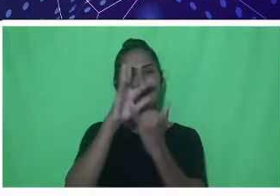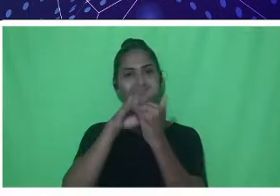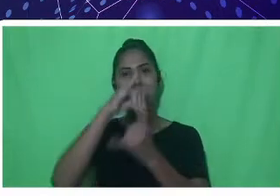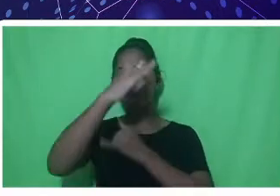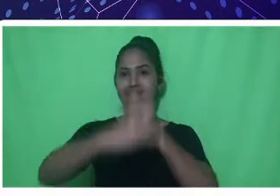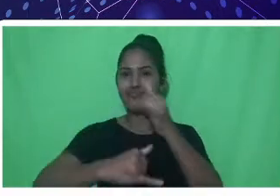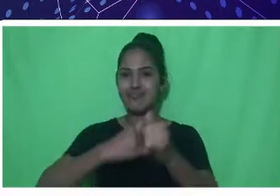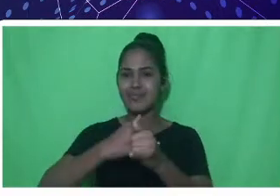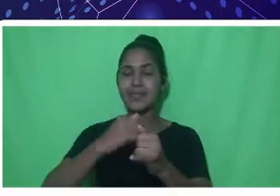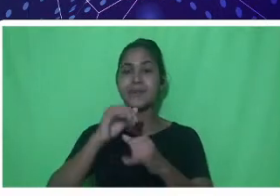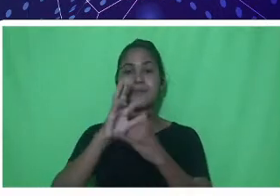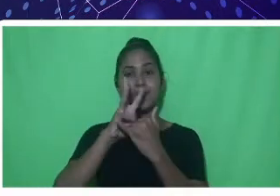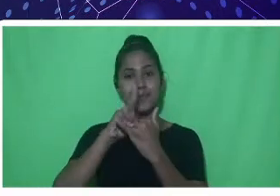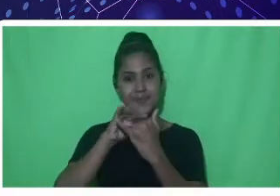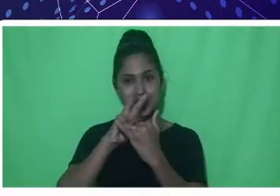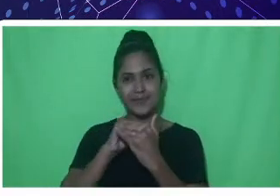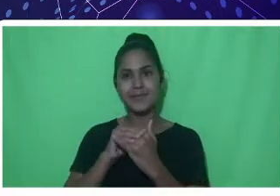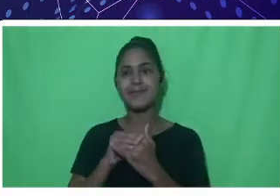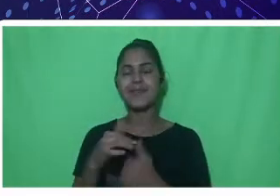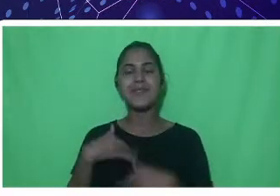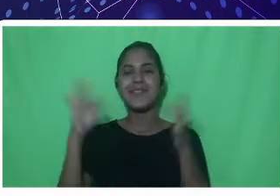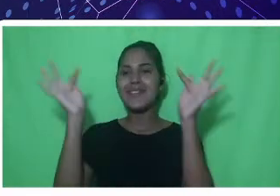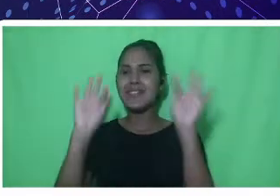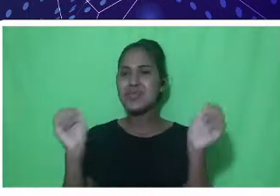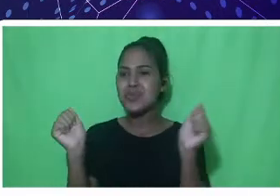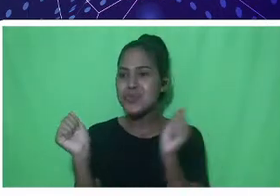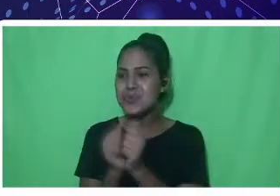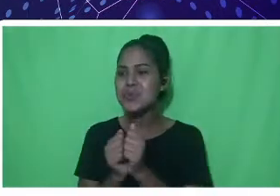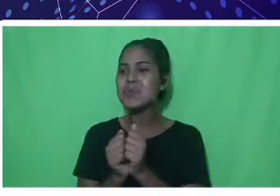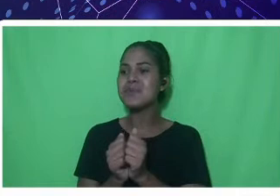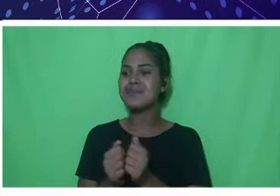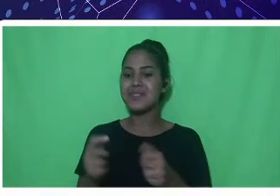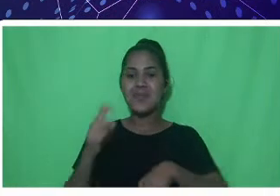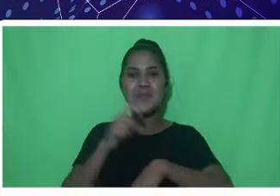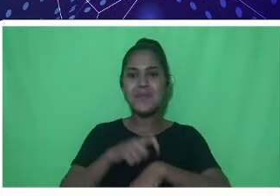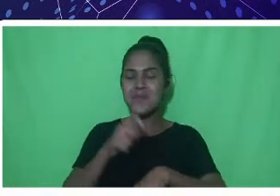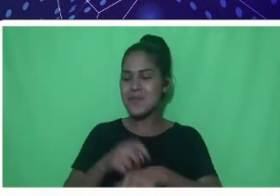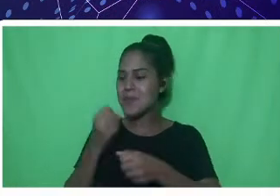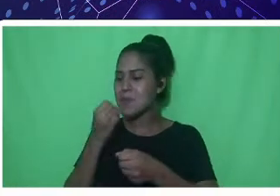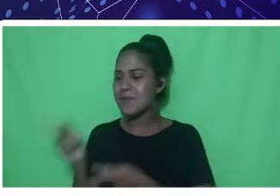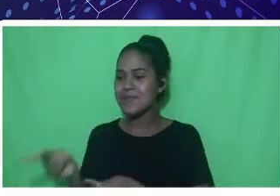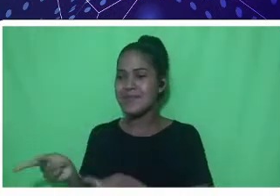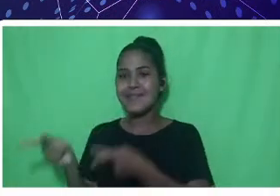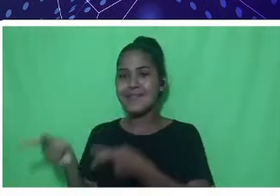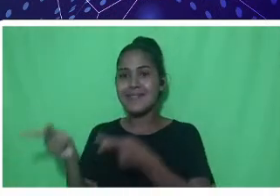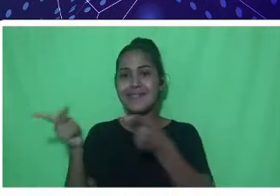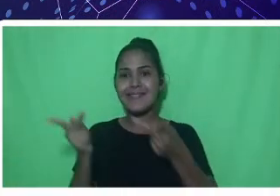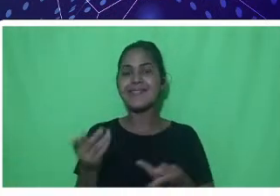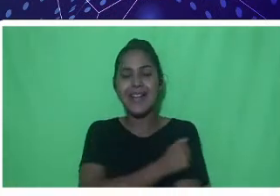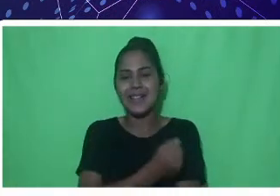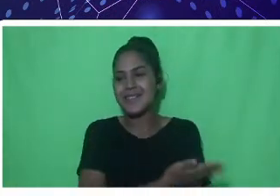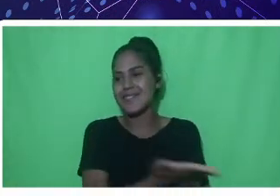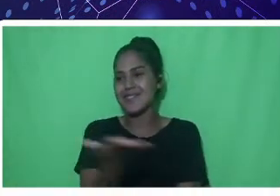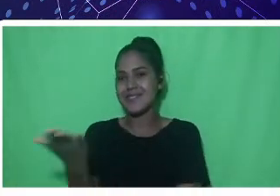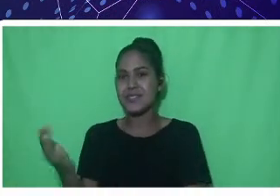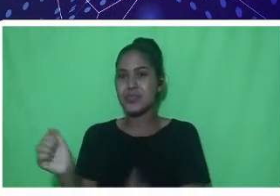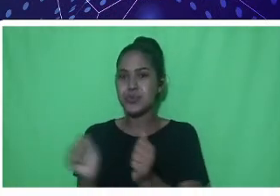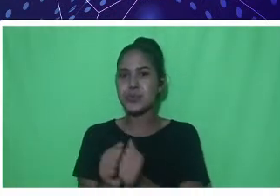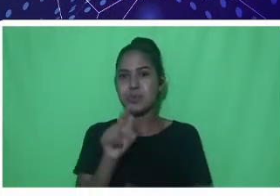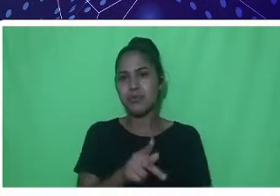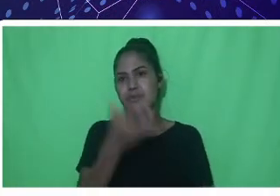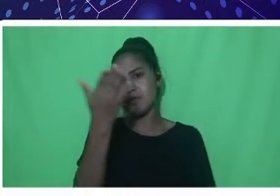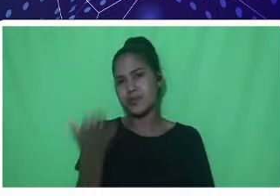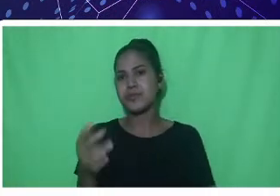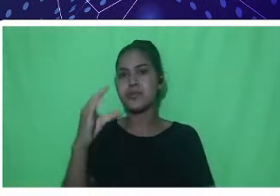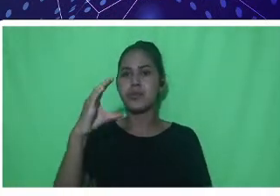realizar o acolhimento junto com os nossos colegas do campus, assim como o professor Marcondes, o professor Clodoaldo e as nossas